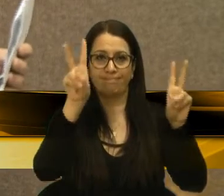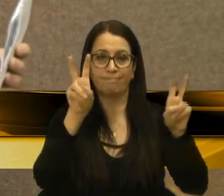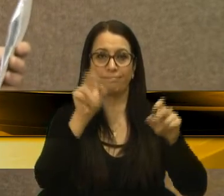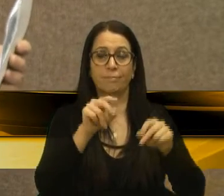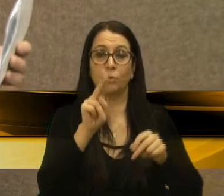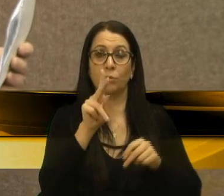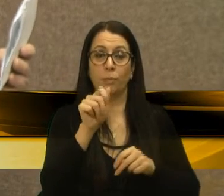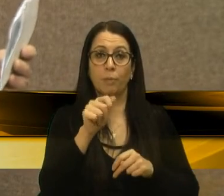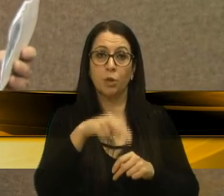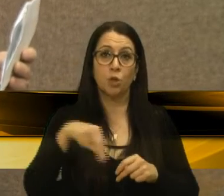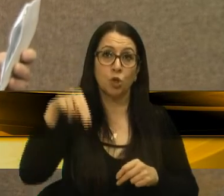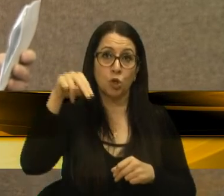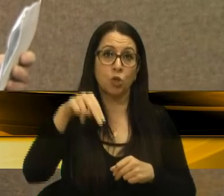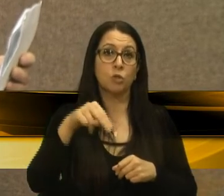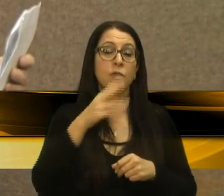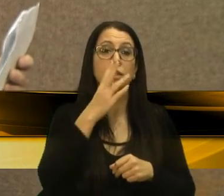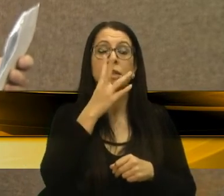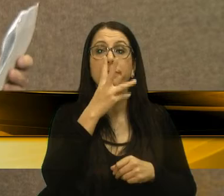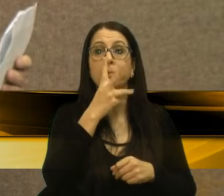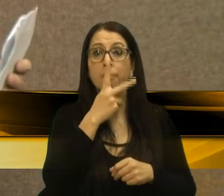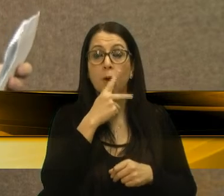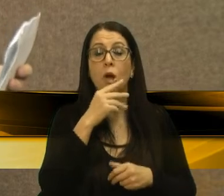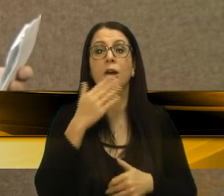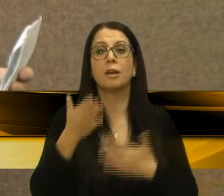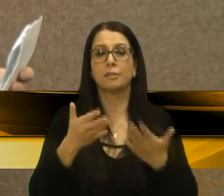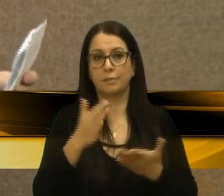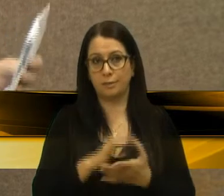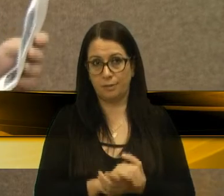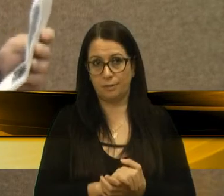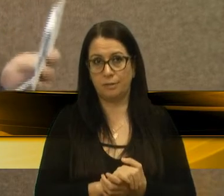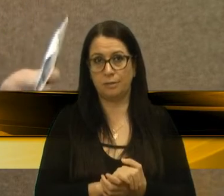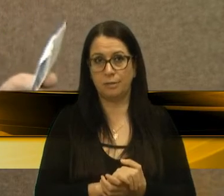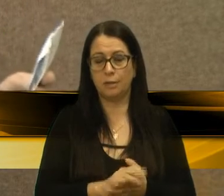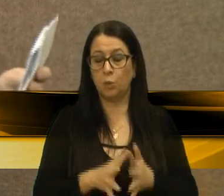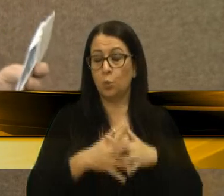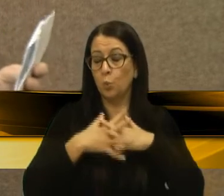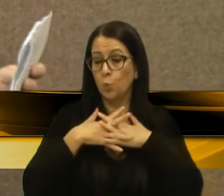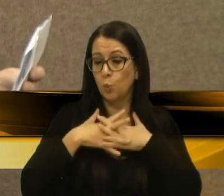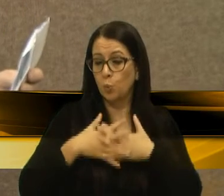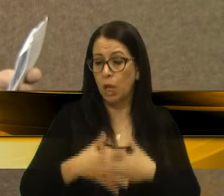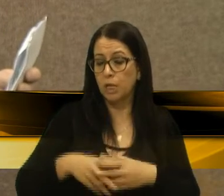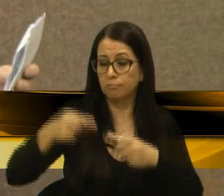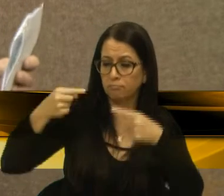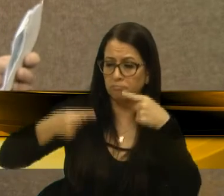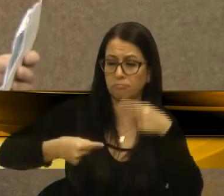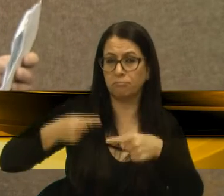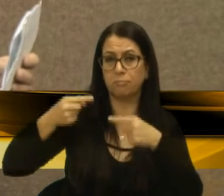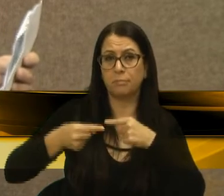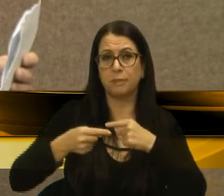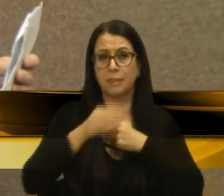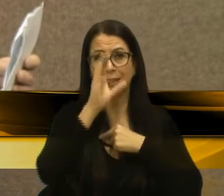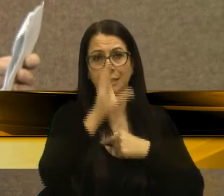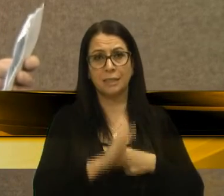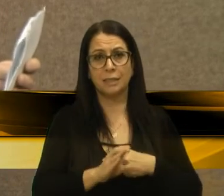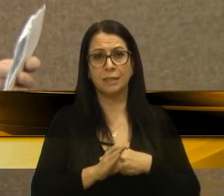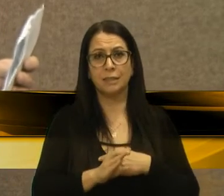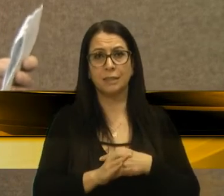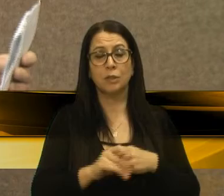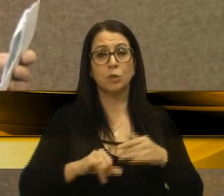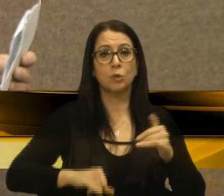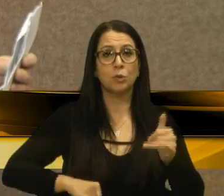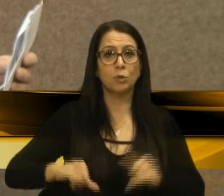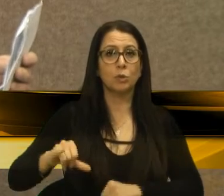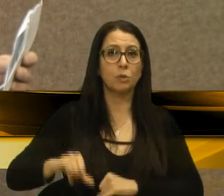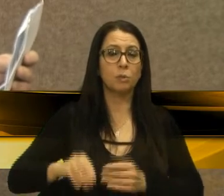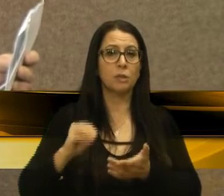UPA, Zona Norte, demora no atendimento, confusão, discussão, cidadão comum sofre com